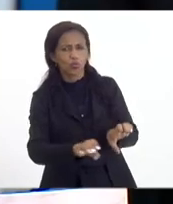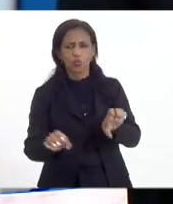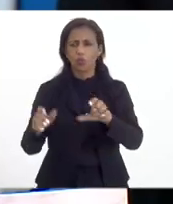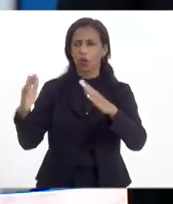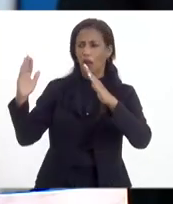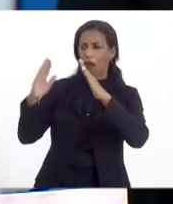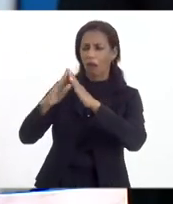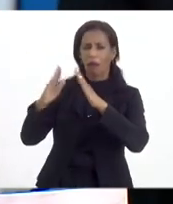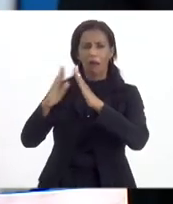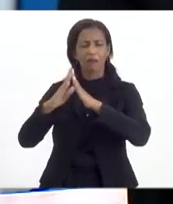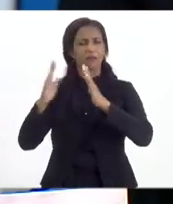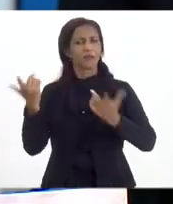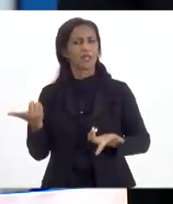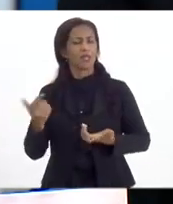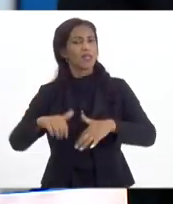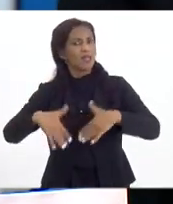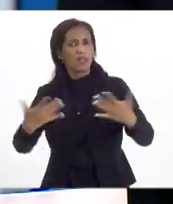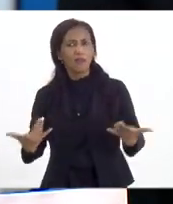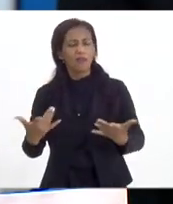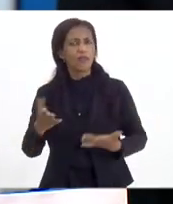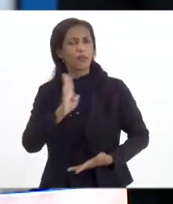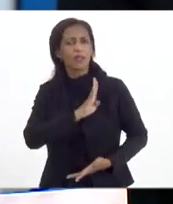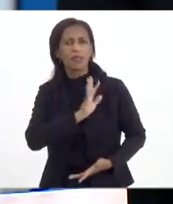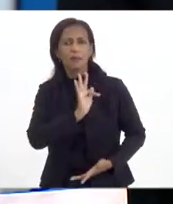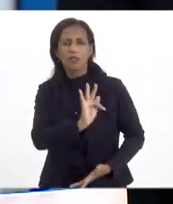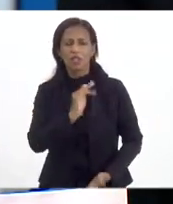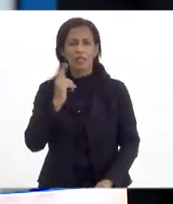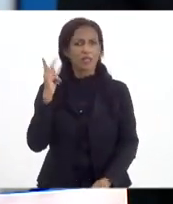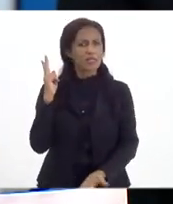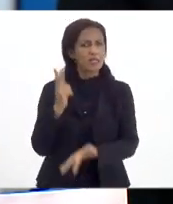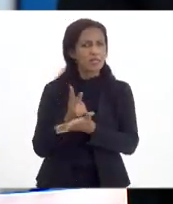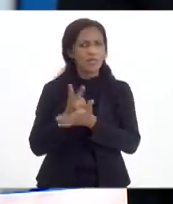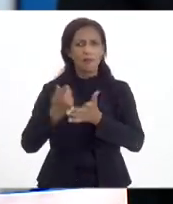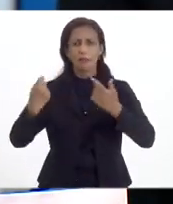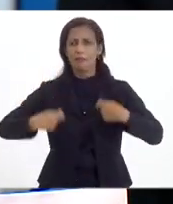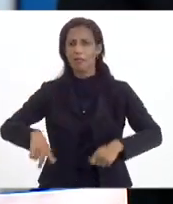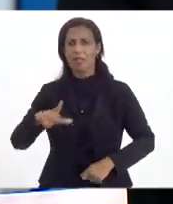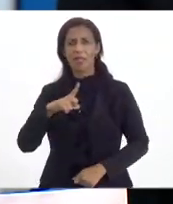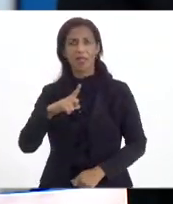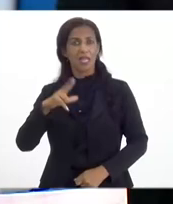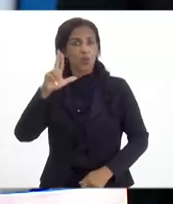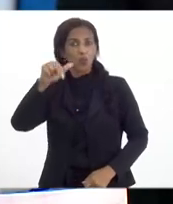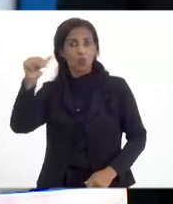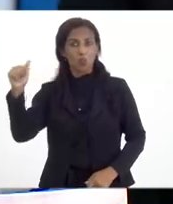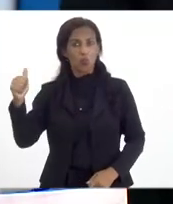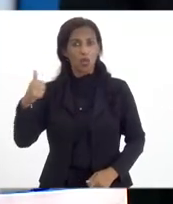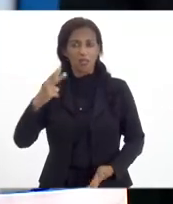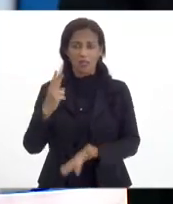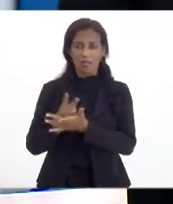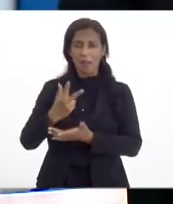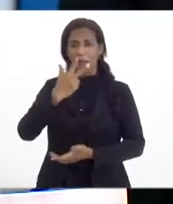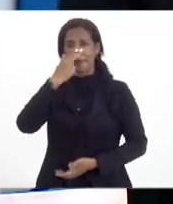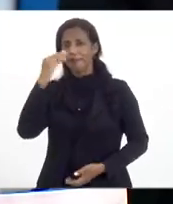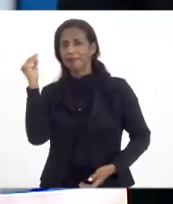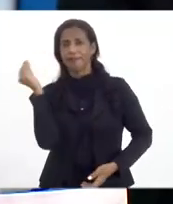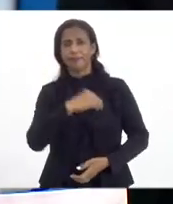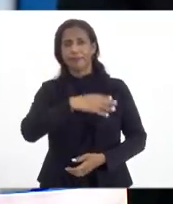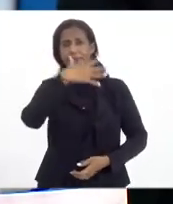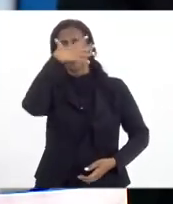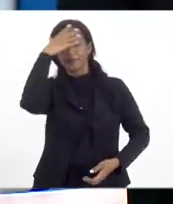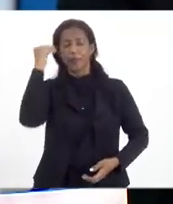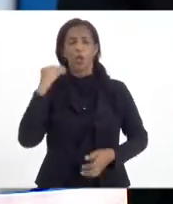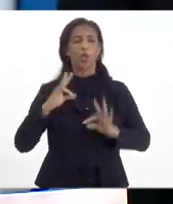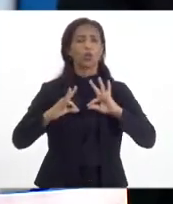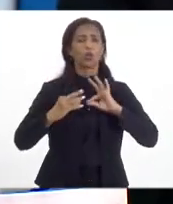moradia, enfim, fazer o que a Baixada sempre mereceu ter e que nunca teve, sempre ficou esquecida, todo o dinheiro para